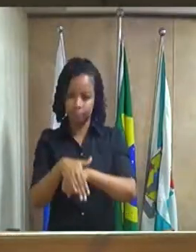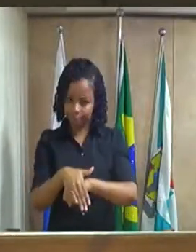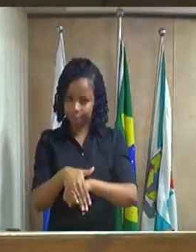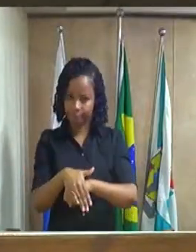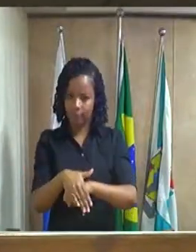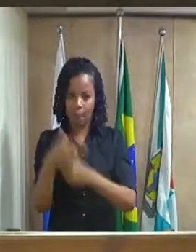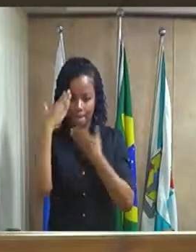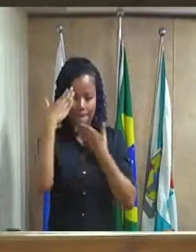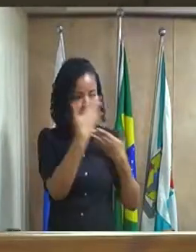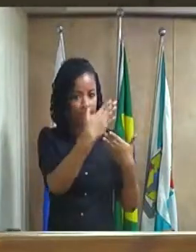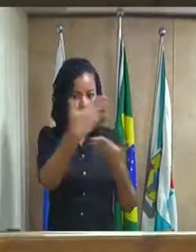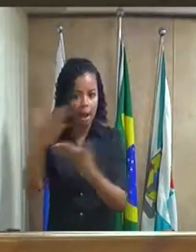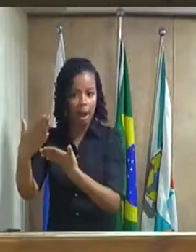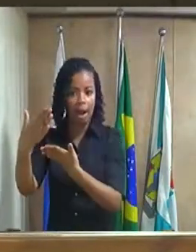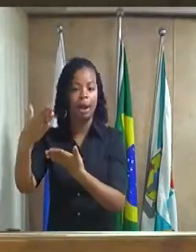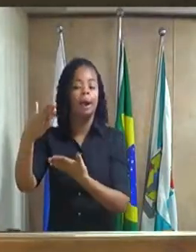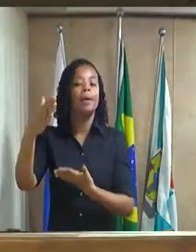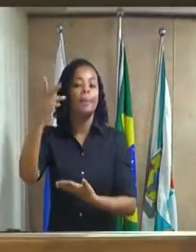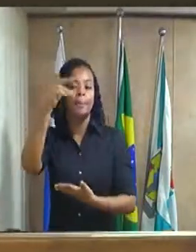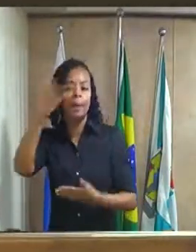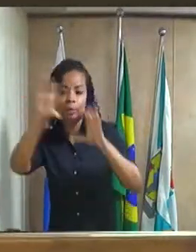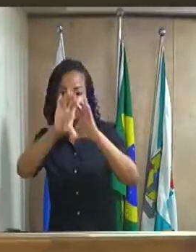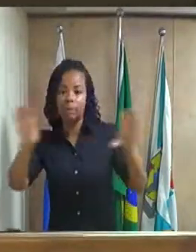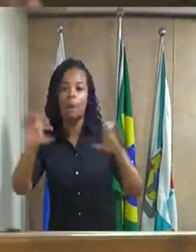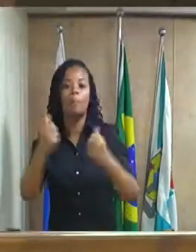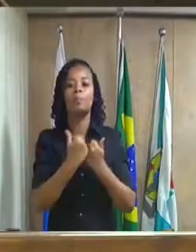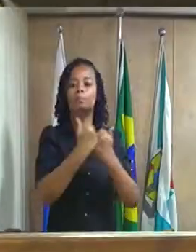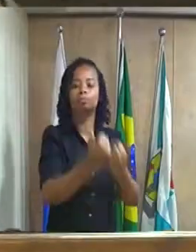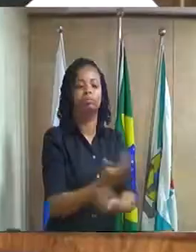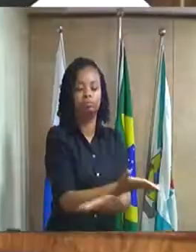um muito obrigado e que o Papai do Céu possa acompanhar todos nós.